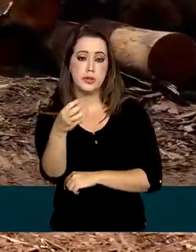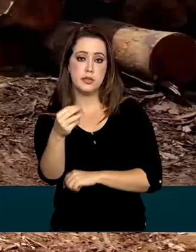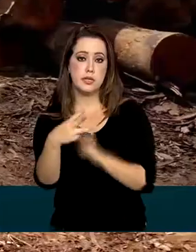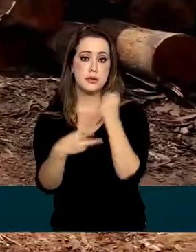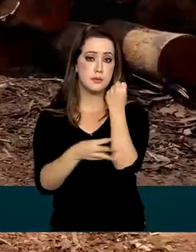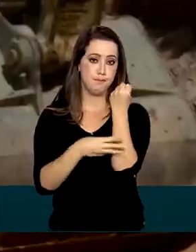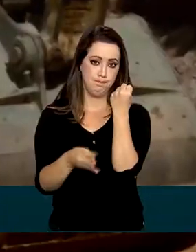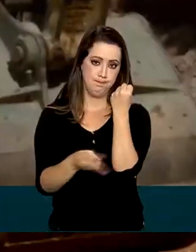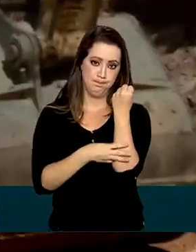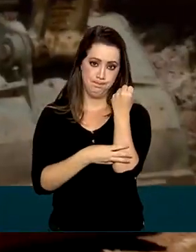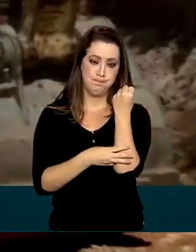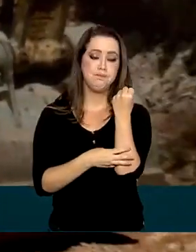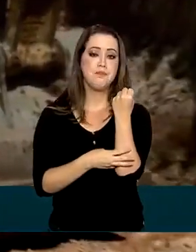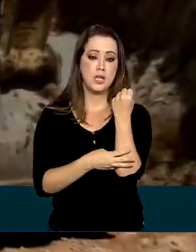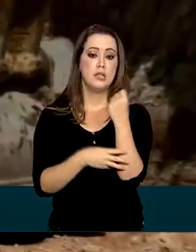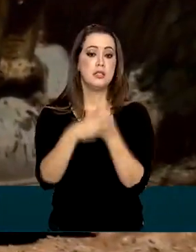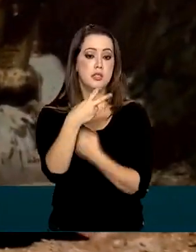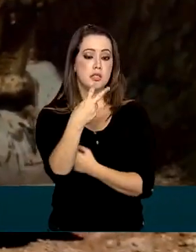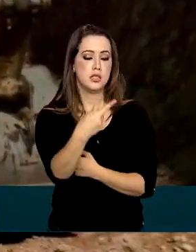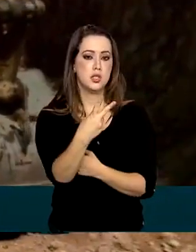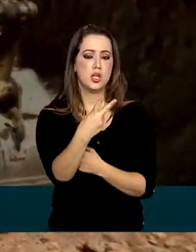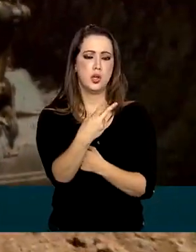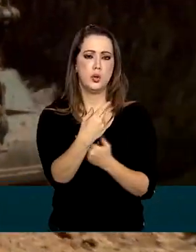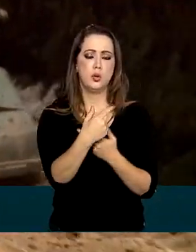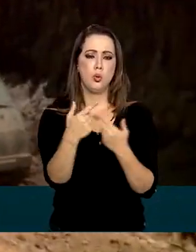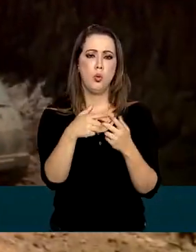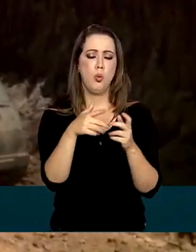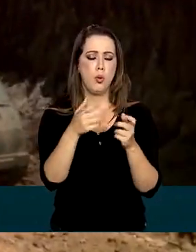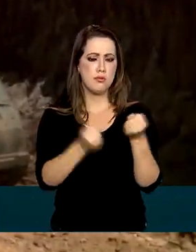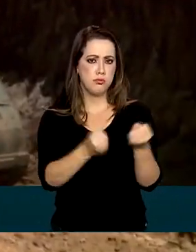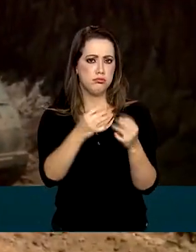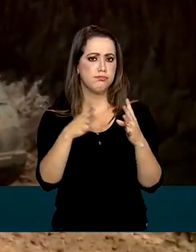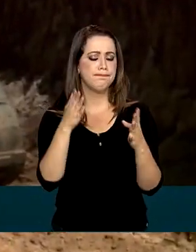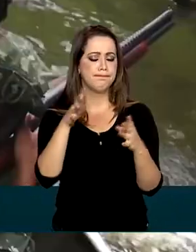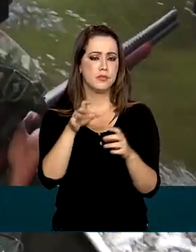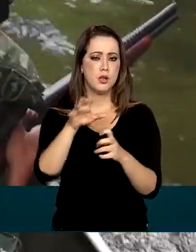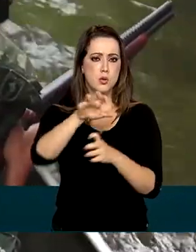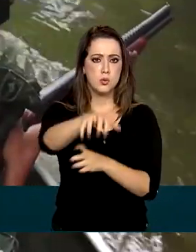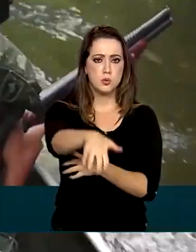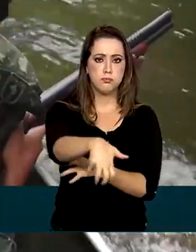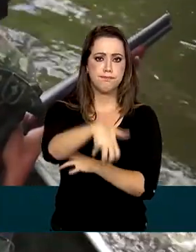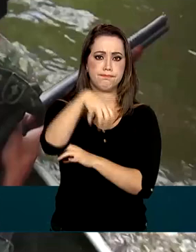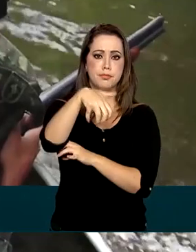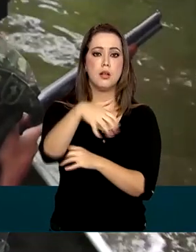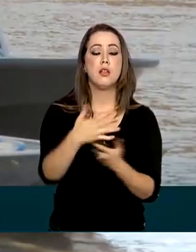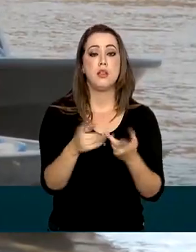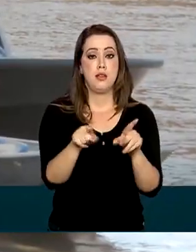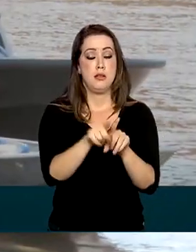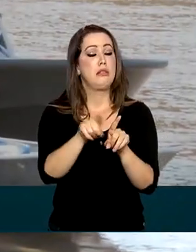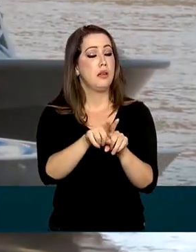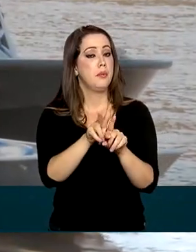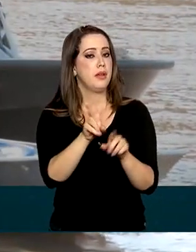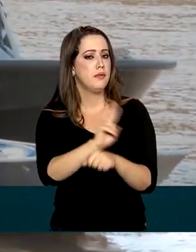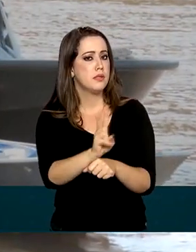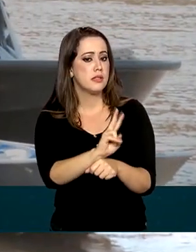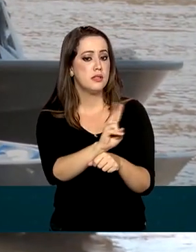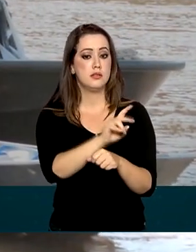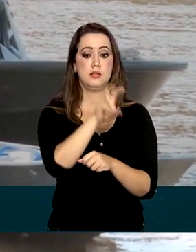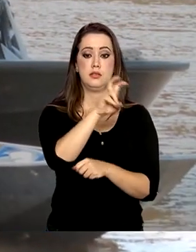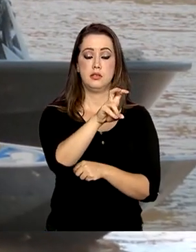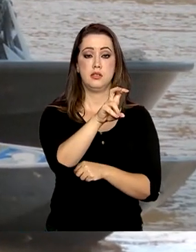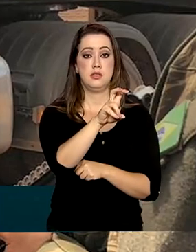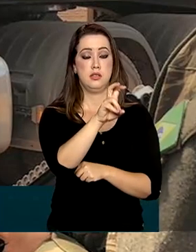madeira ilegal e 32 máquinas pesadas, como tratores e escavadeiras. Também foram fiscalizadas 566